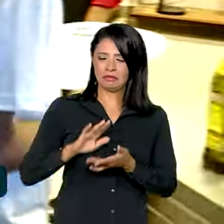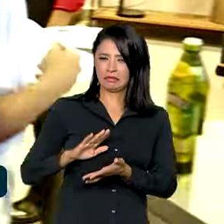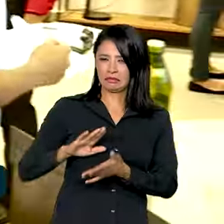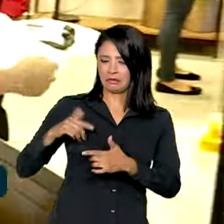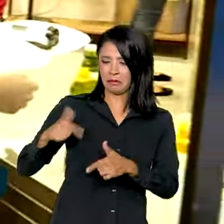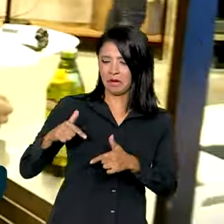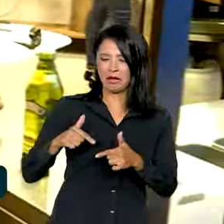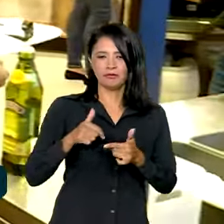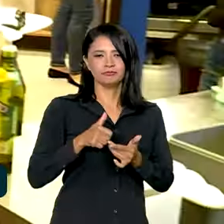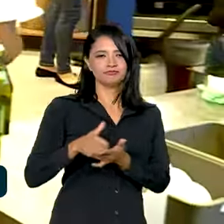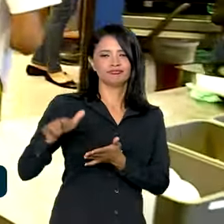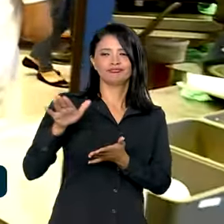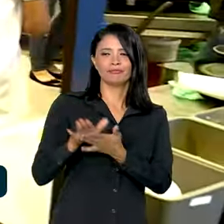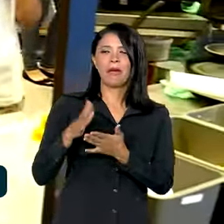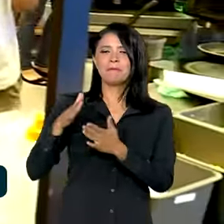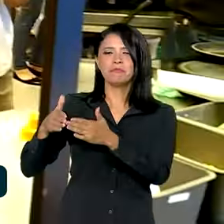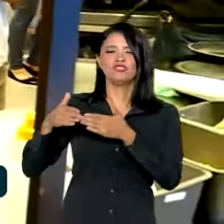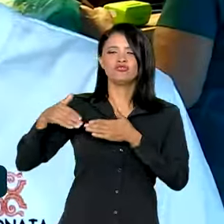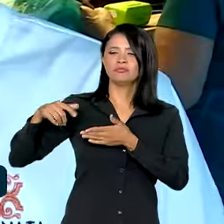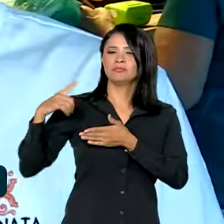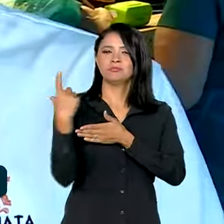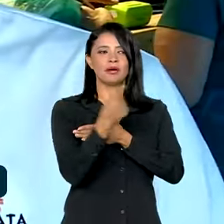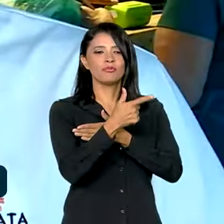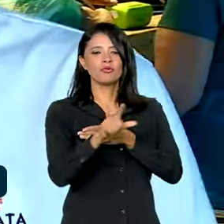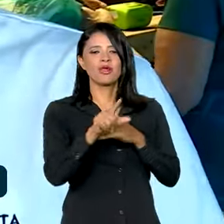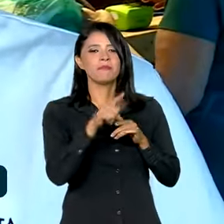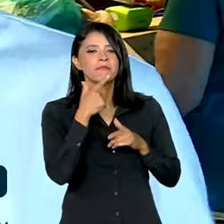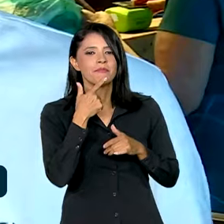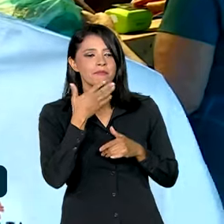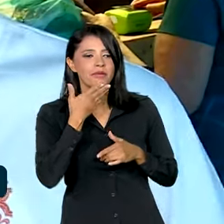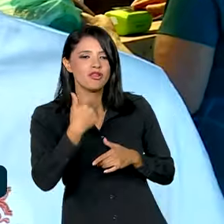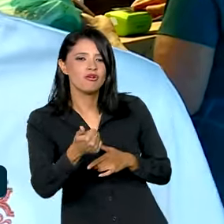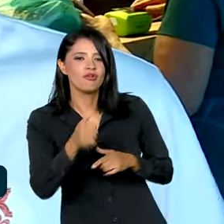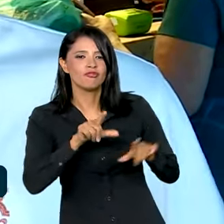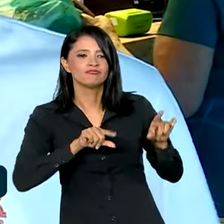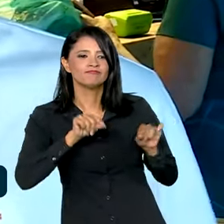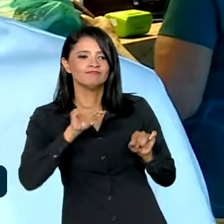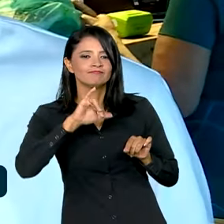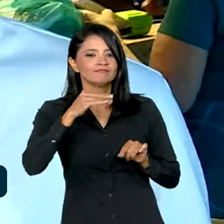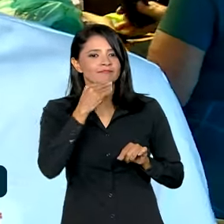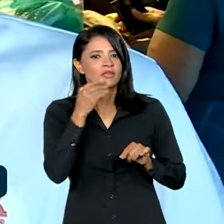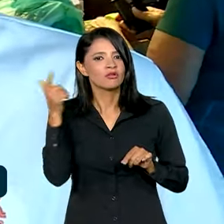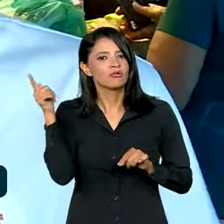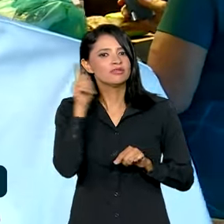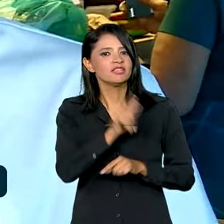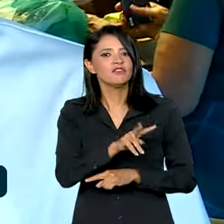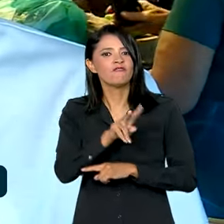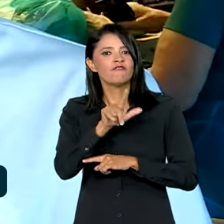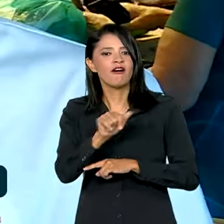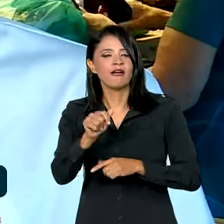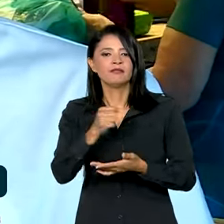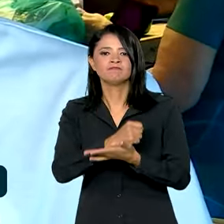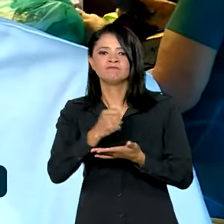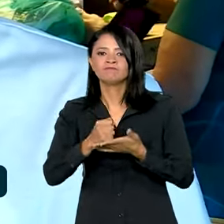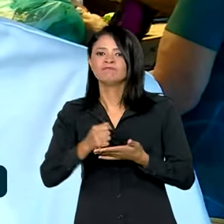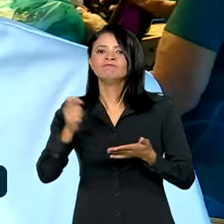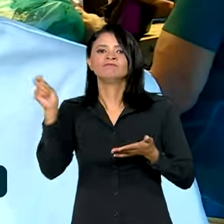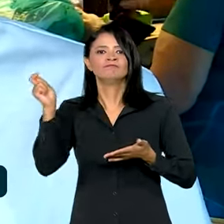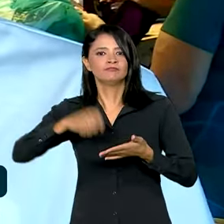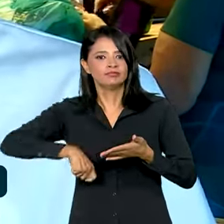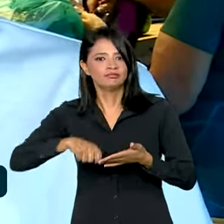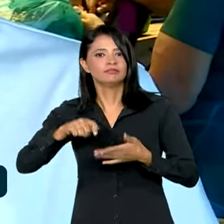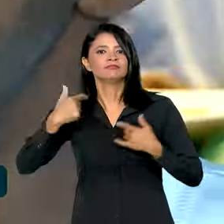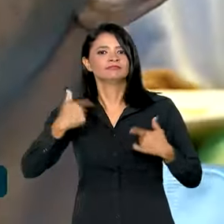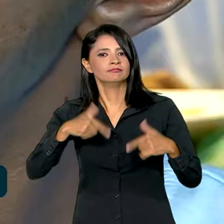para procurar melhores oportunidades. E conta que logo conseguiu uma vaga com carteira assinada. Um